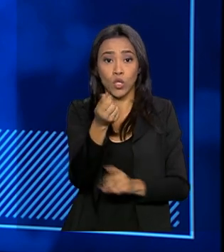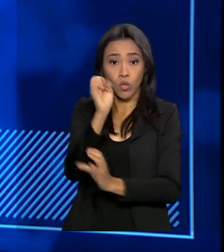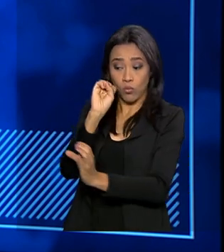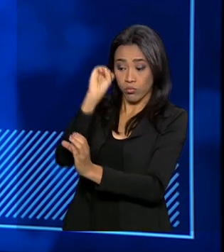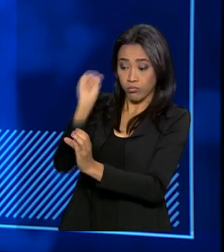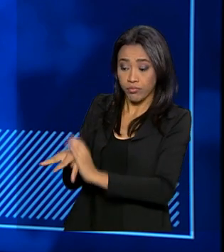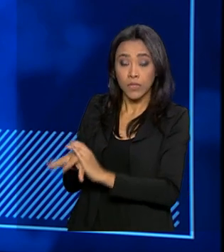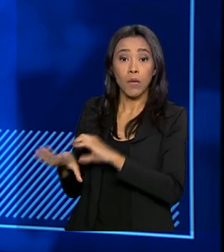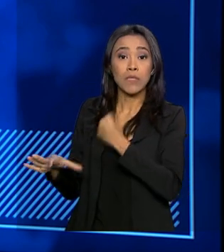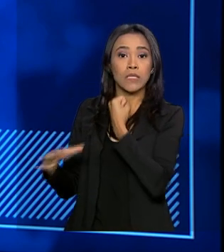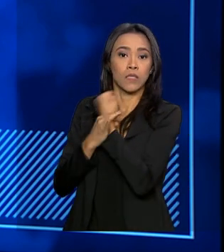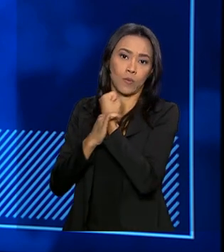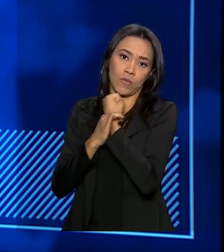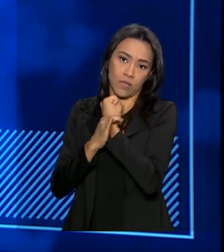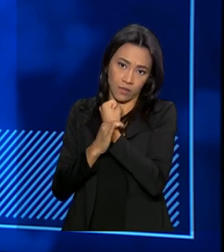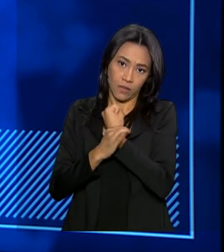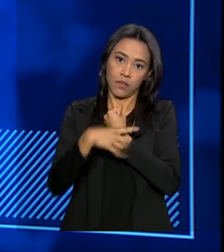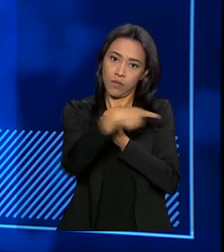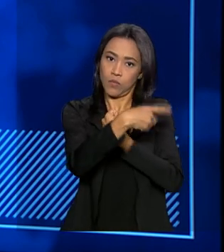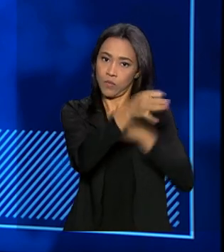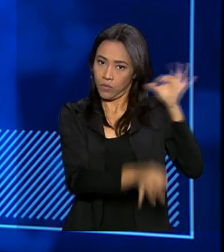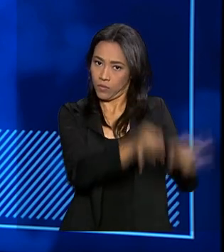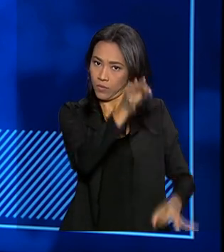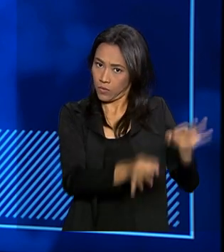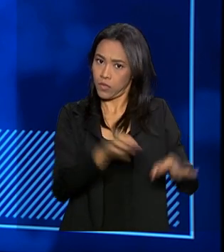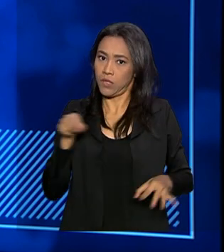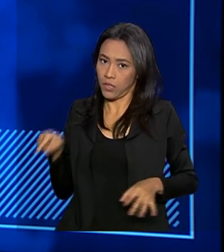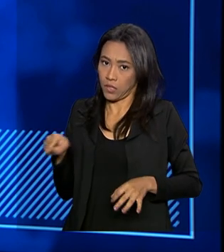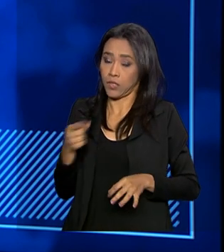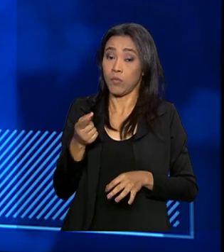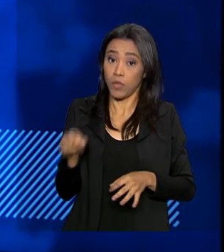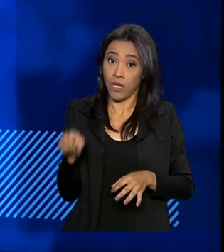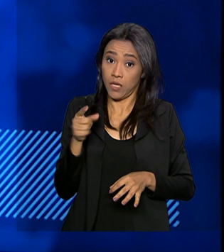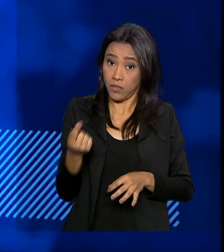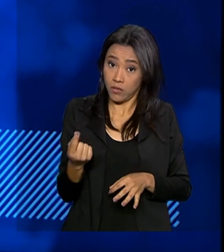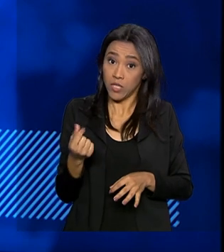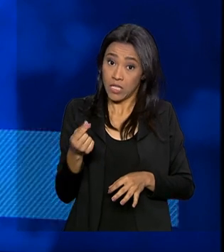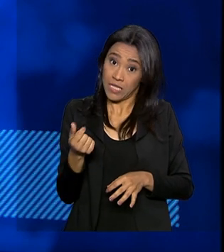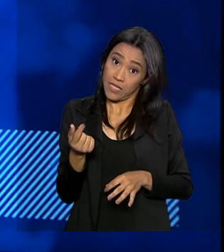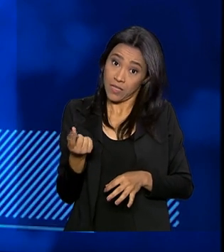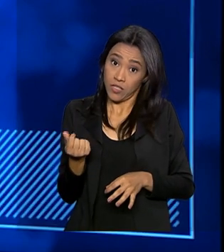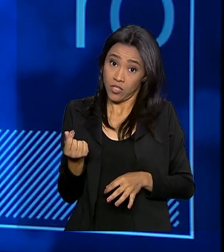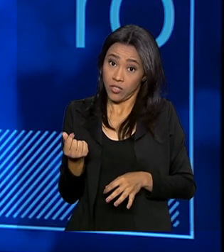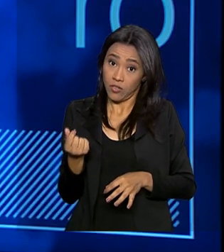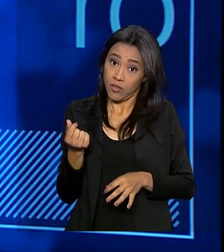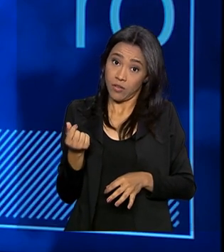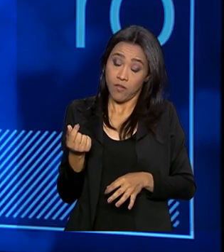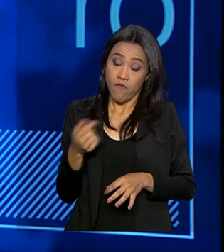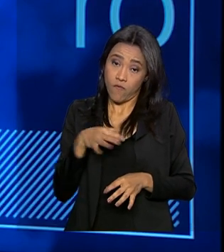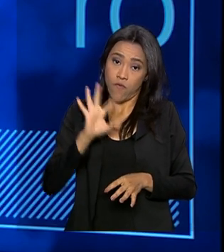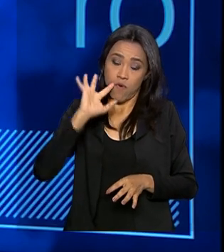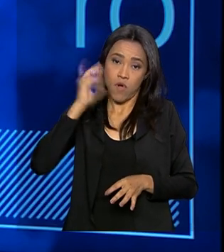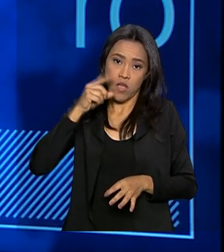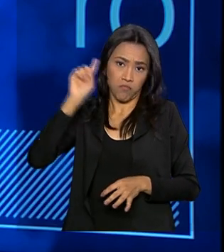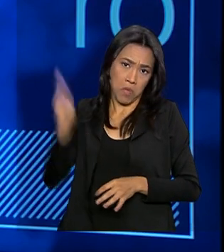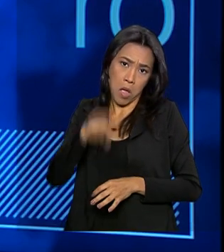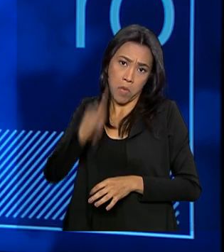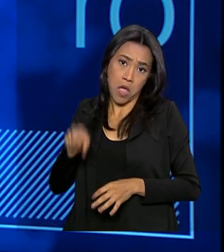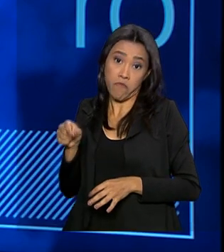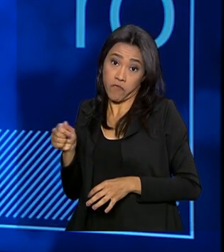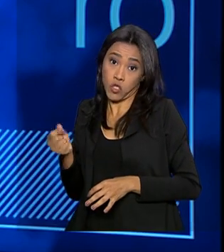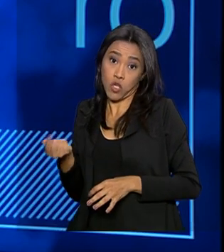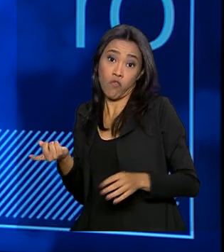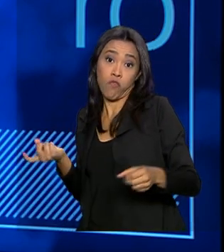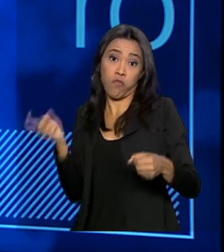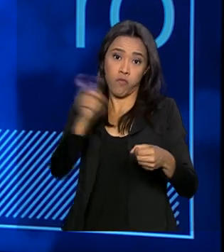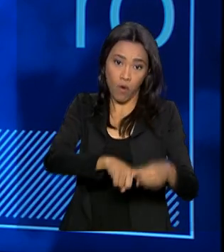que dá uma segurança jurídica para o juiz, na medida em que, sendo revertida a decisão, ele vai poder devolver para o acusado aquele valor